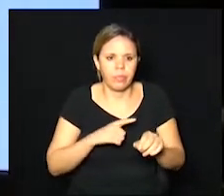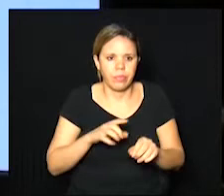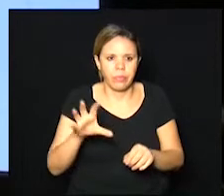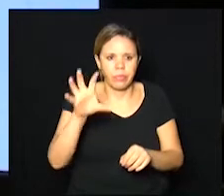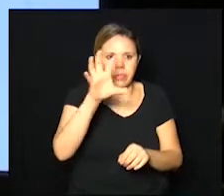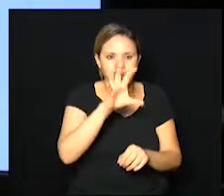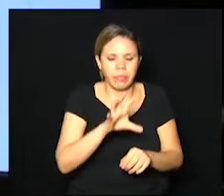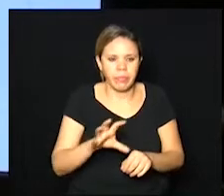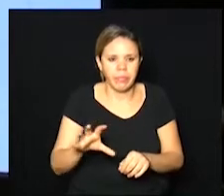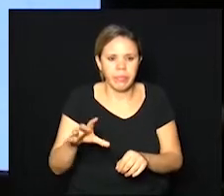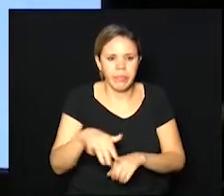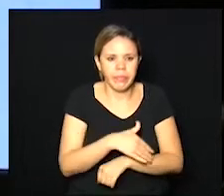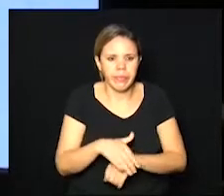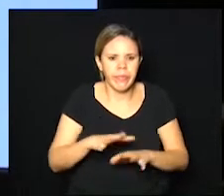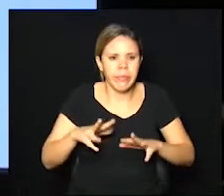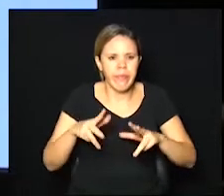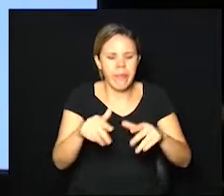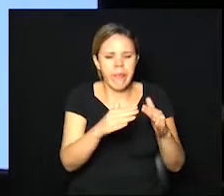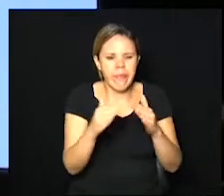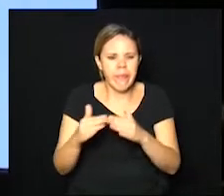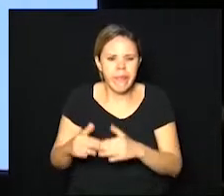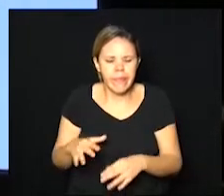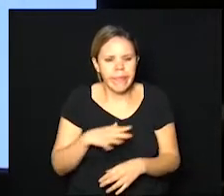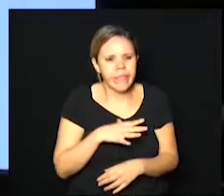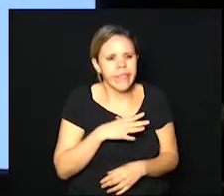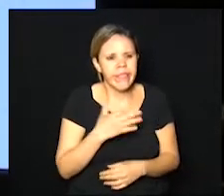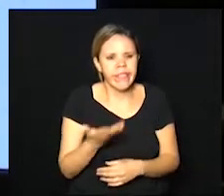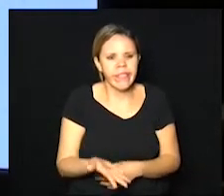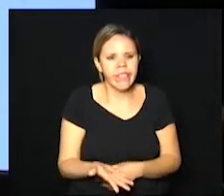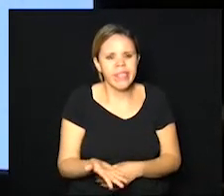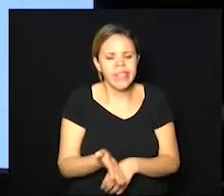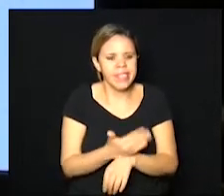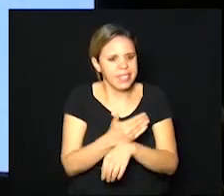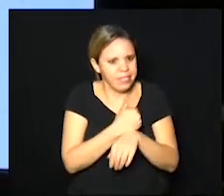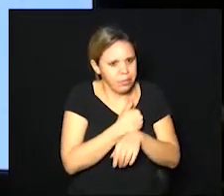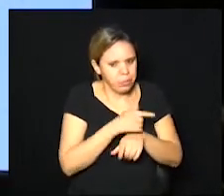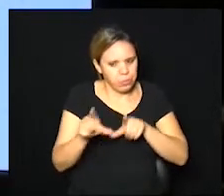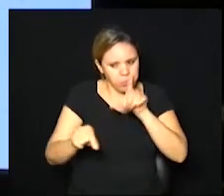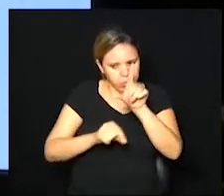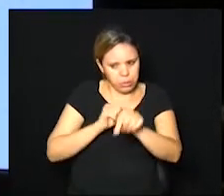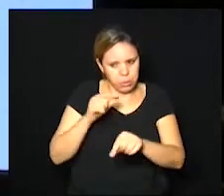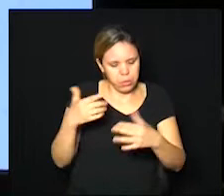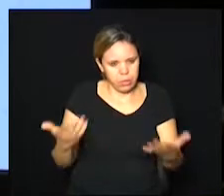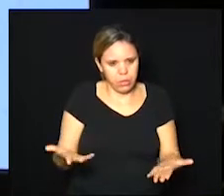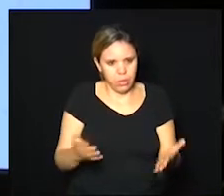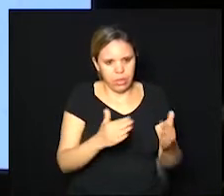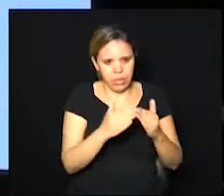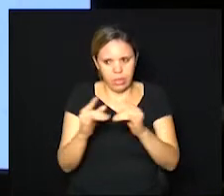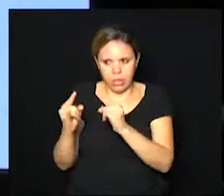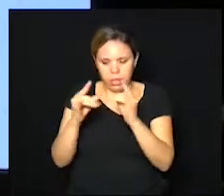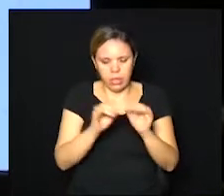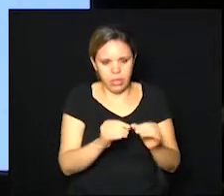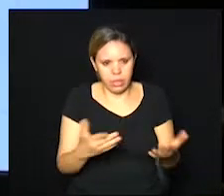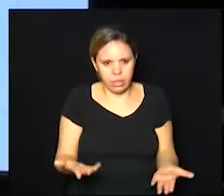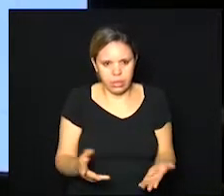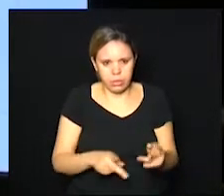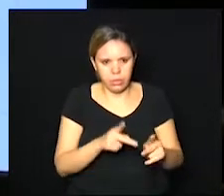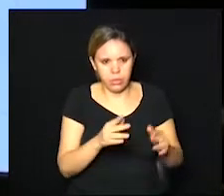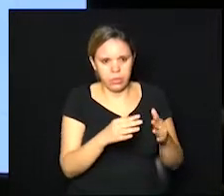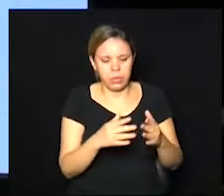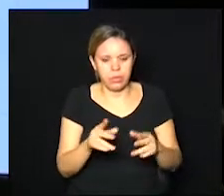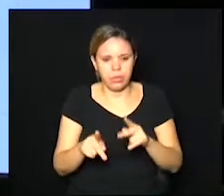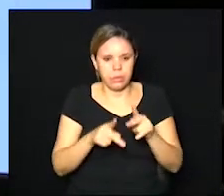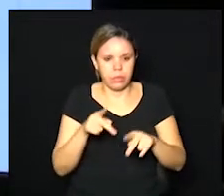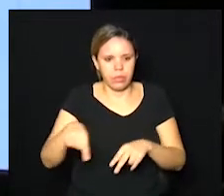cidade, todas as ruas, as casas e já foram previamente definidas quais seriam os imóveis e os moradores foram